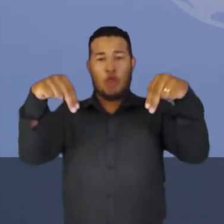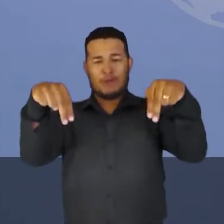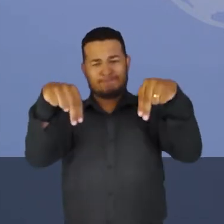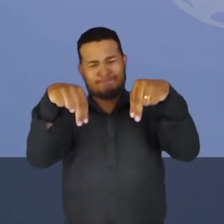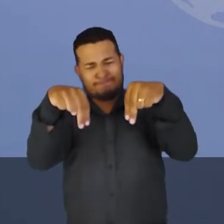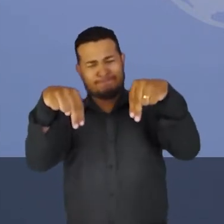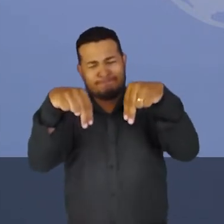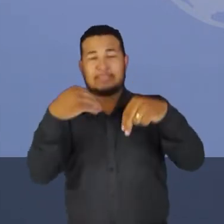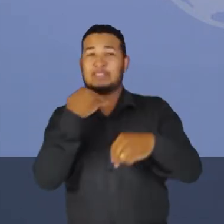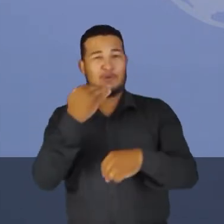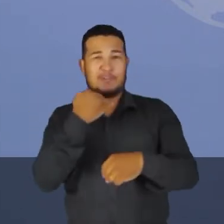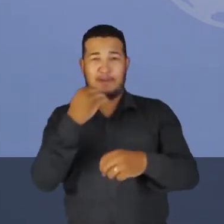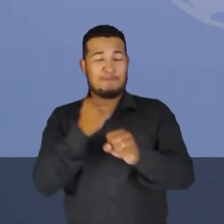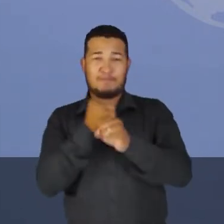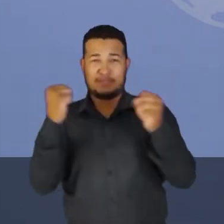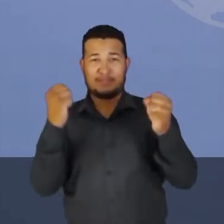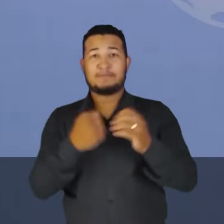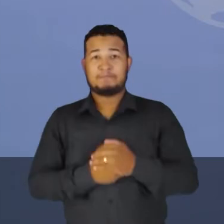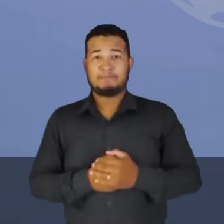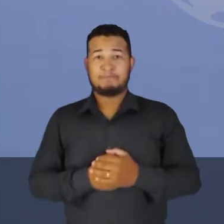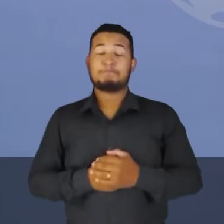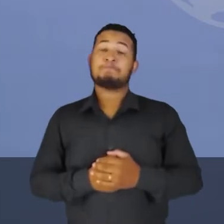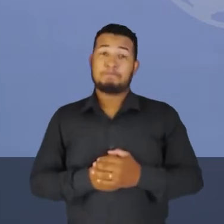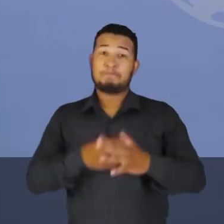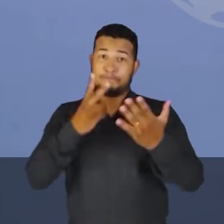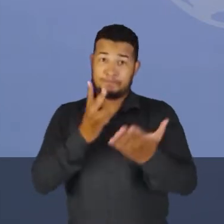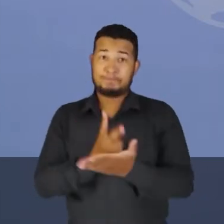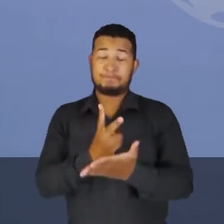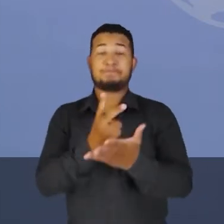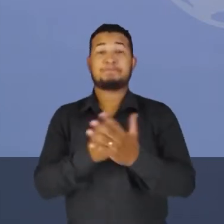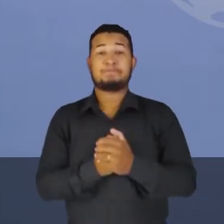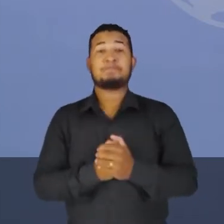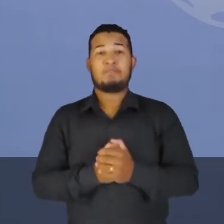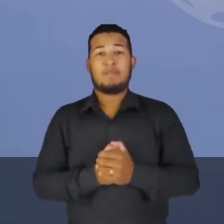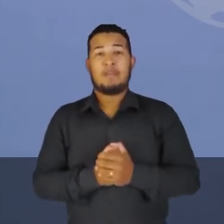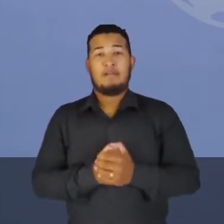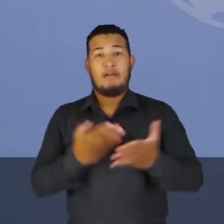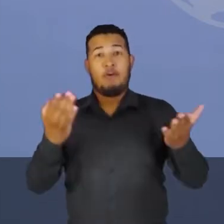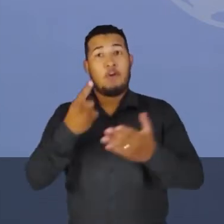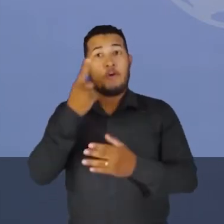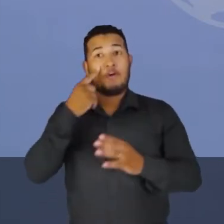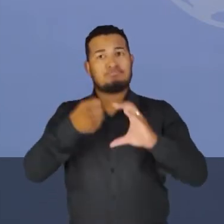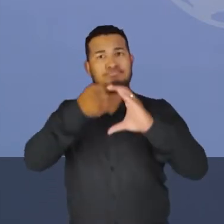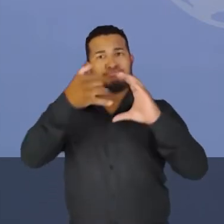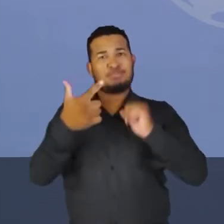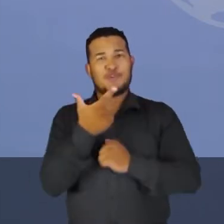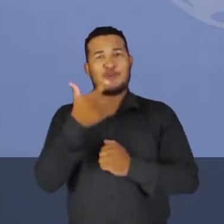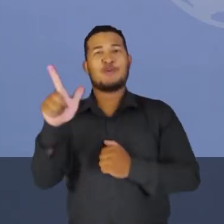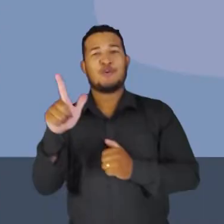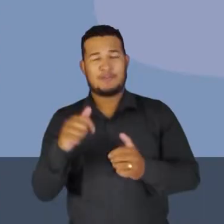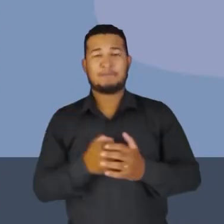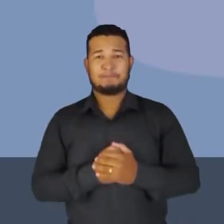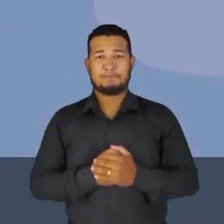repulsão. Bom, continuando, vamos para outra propriedade.